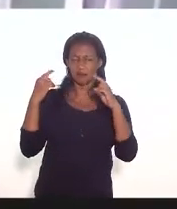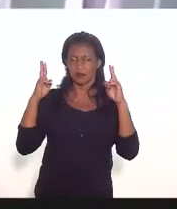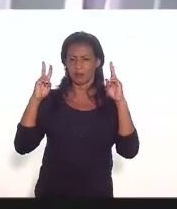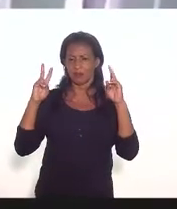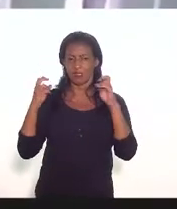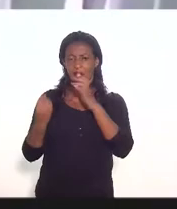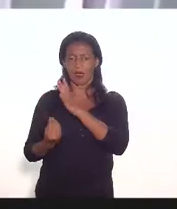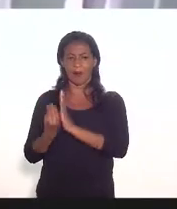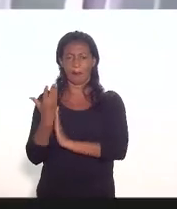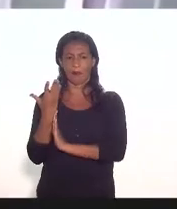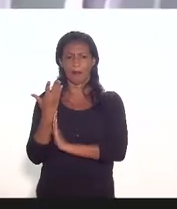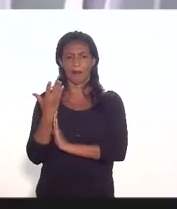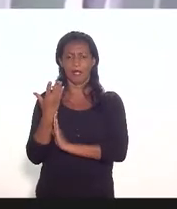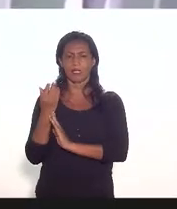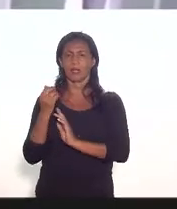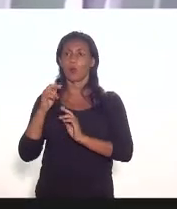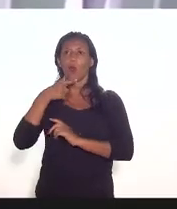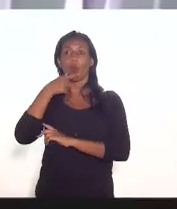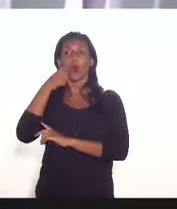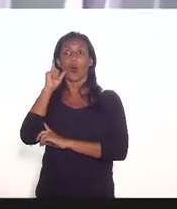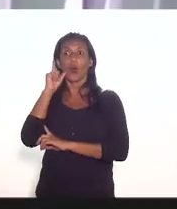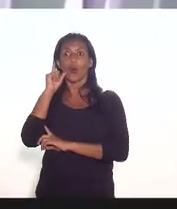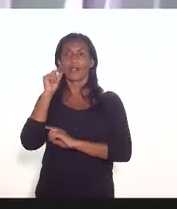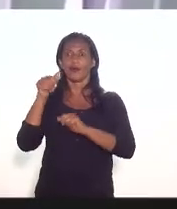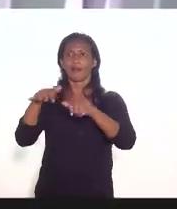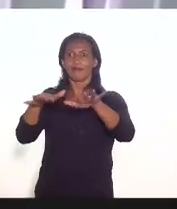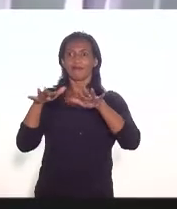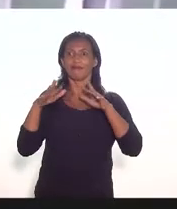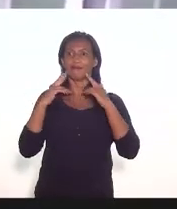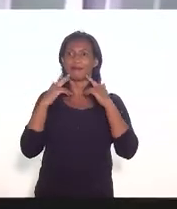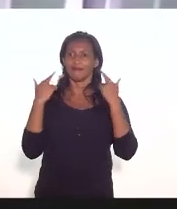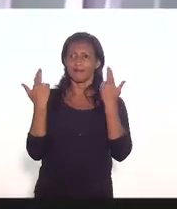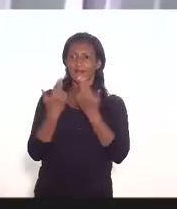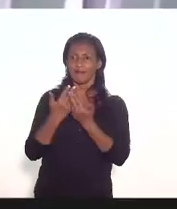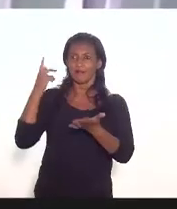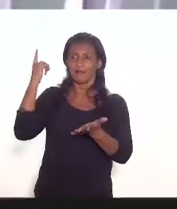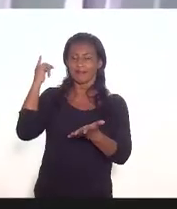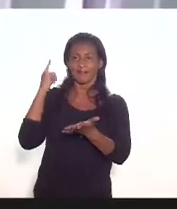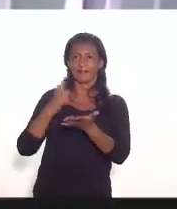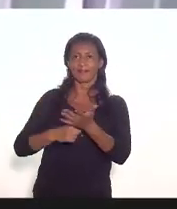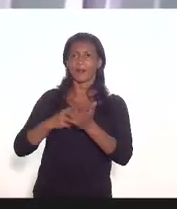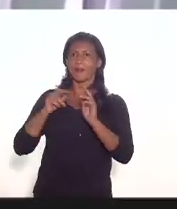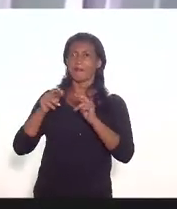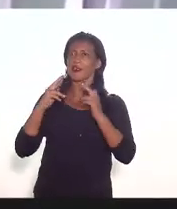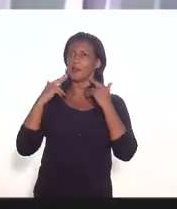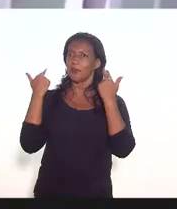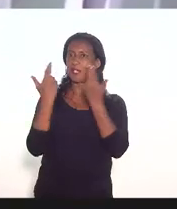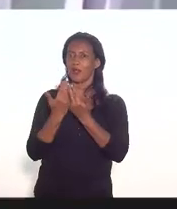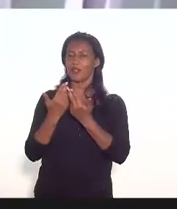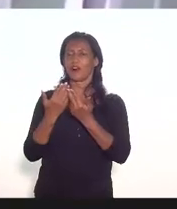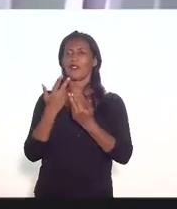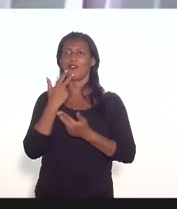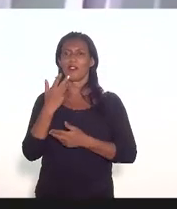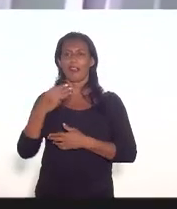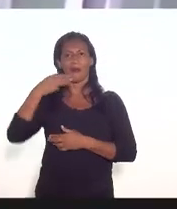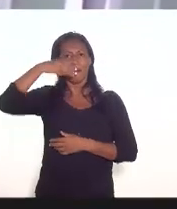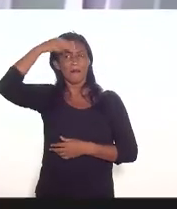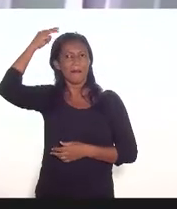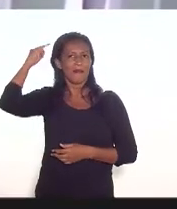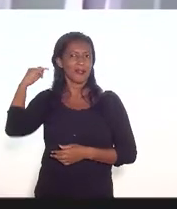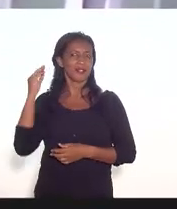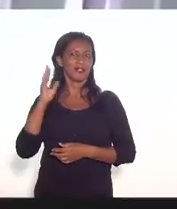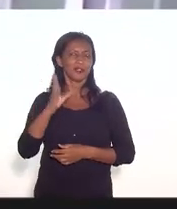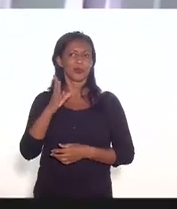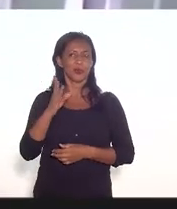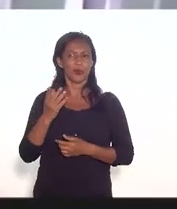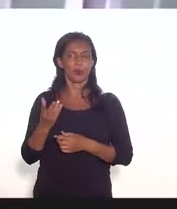apareceu na nossa audiência pública de ontem exatamente essa mesma questão quando a gente tratava deputado Marcio Pacheco sobre a questão das